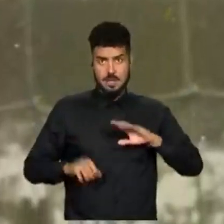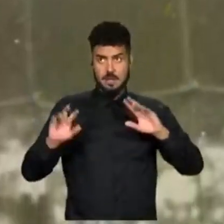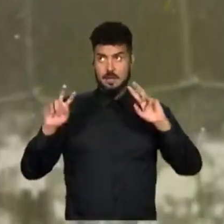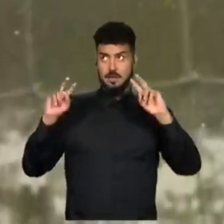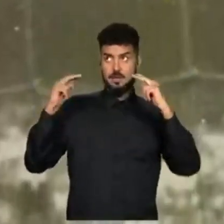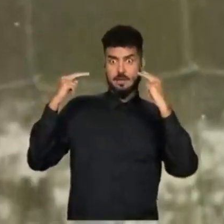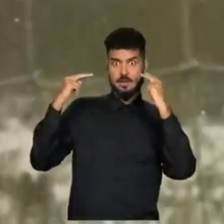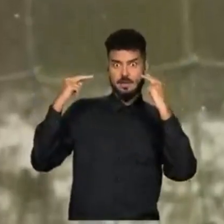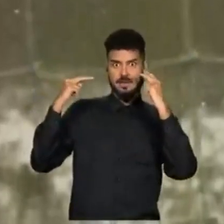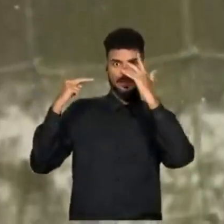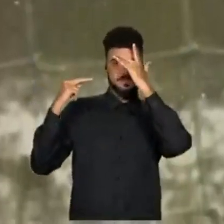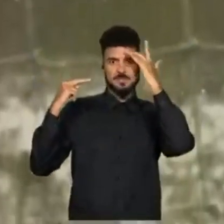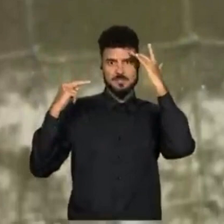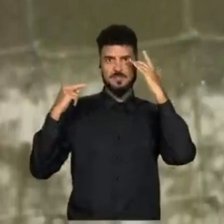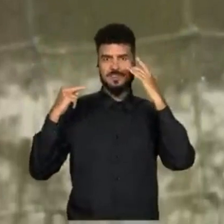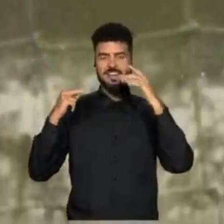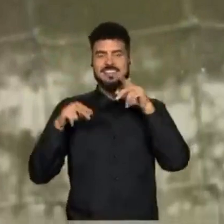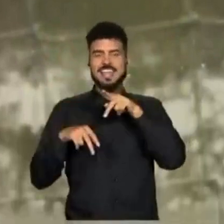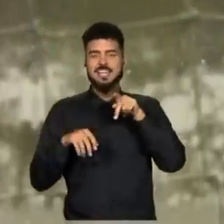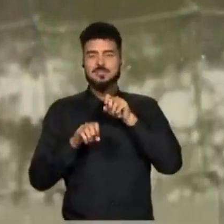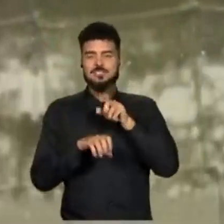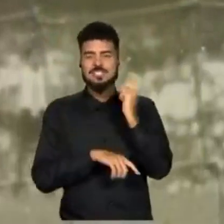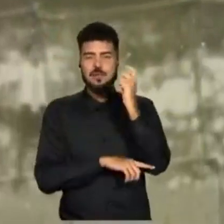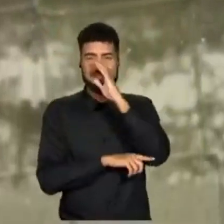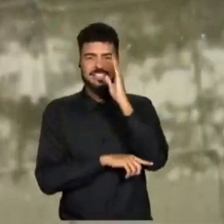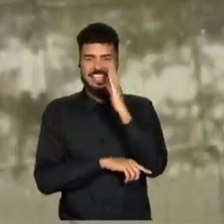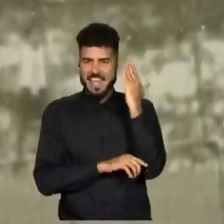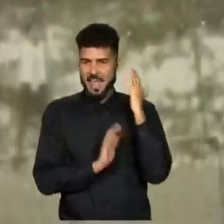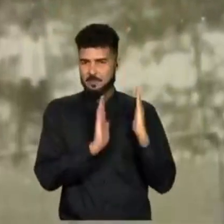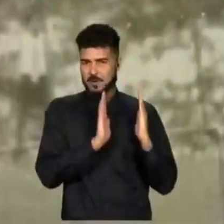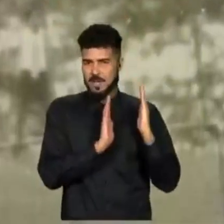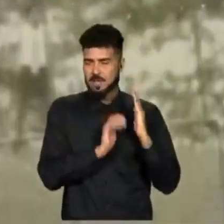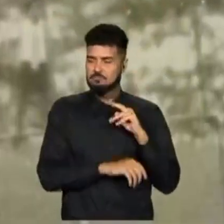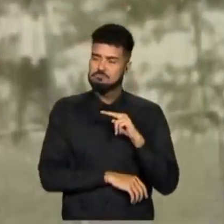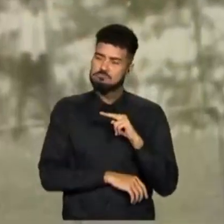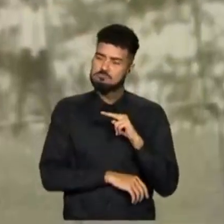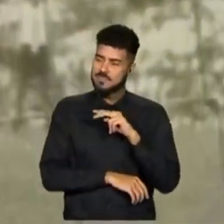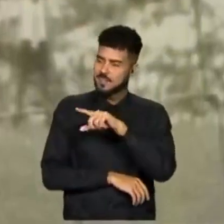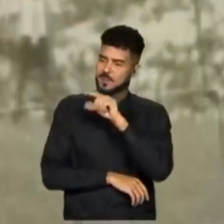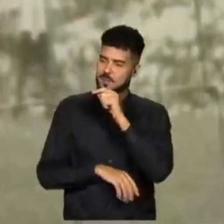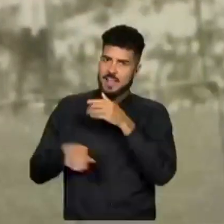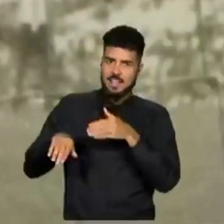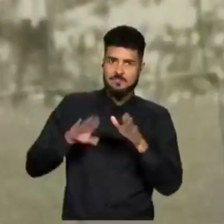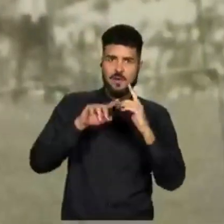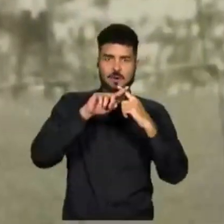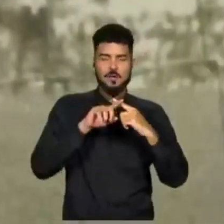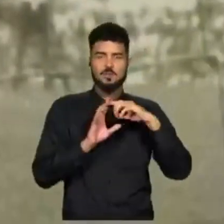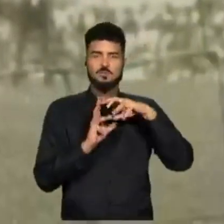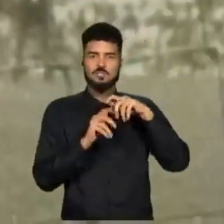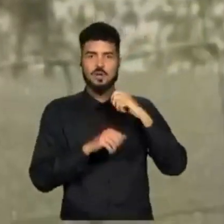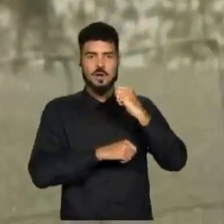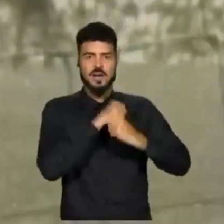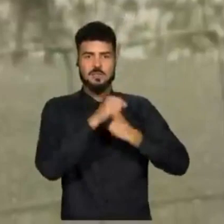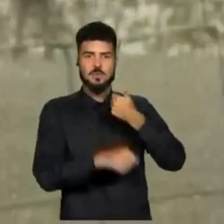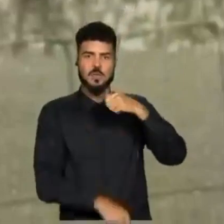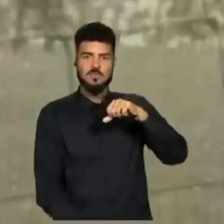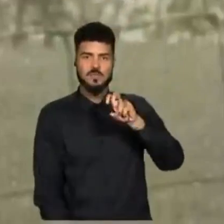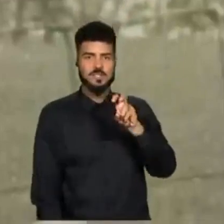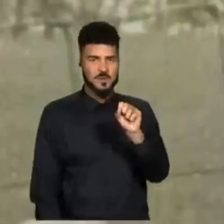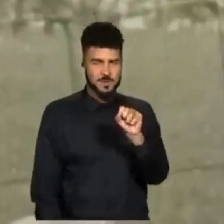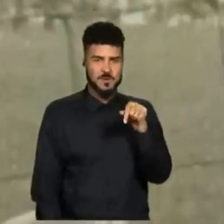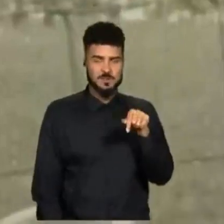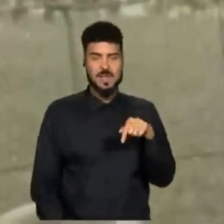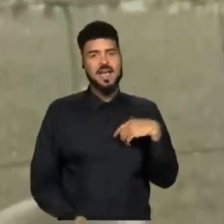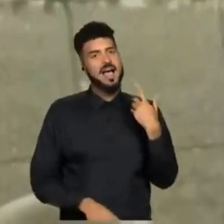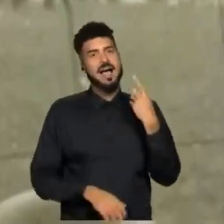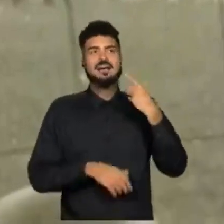torcida falando, é uma coisa tão simples, eu não vejo ser divulgada, eu acho que esse vídeo eu tô fazendo justamente pra isso, pra levantar essa